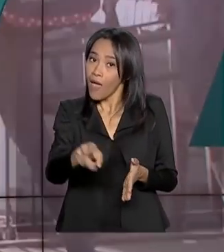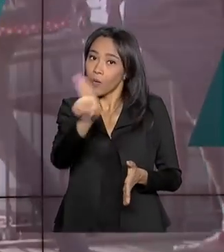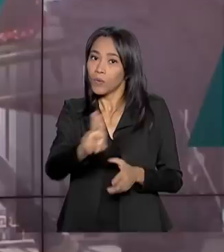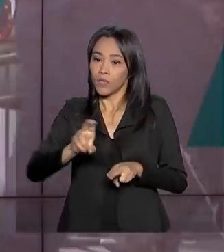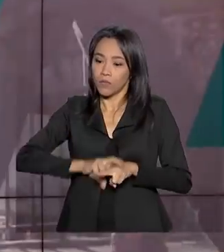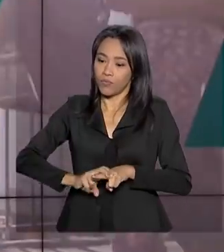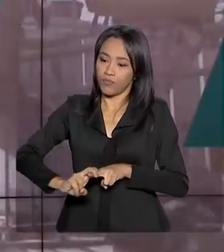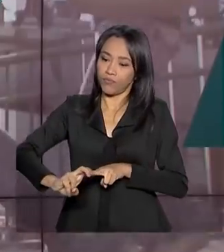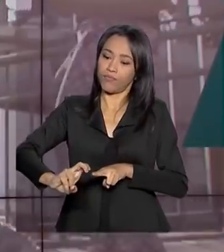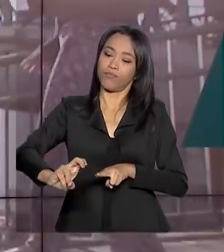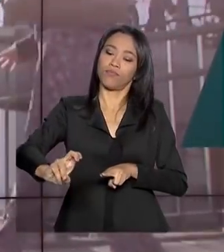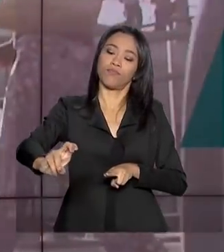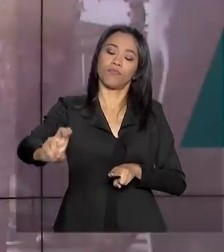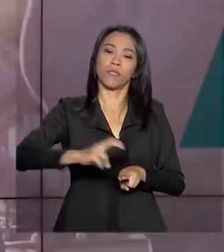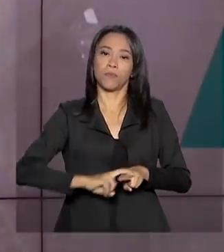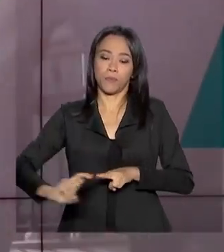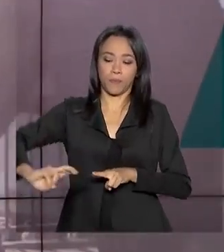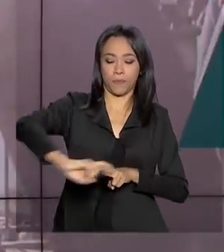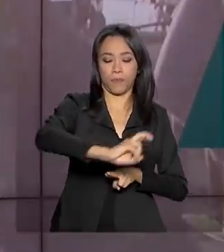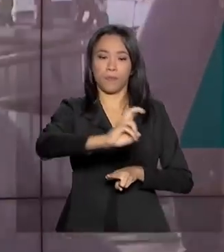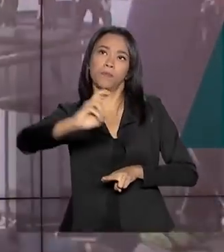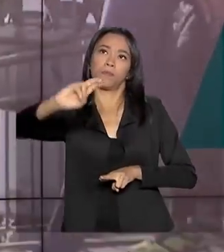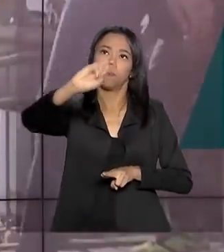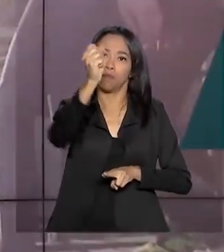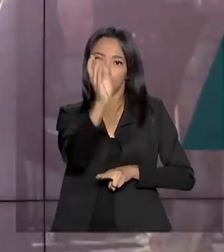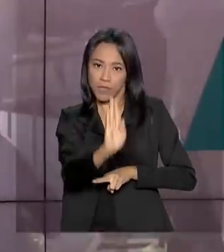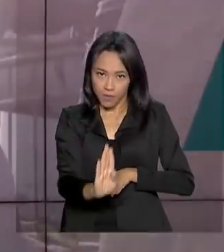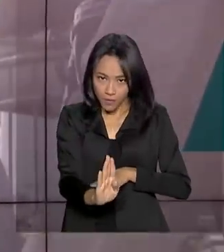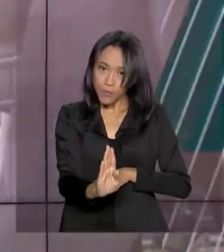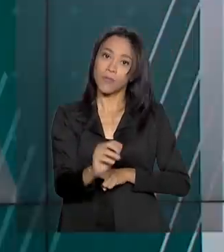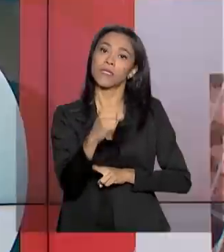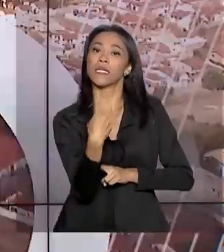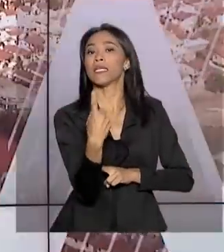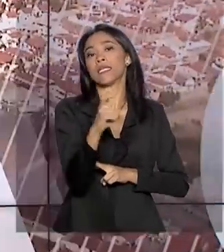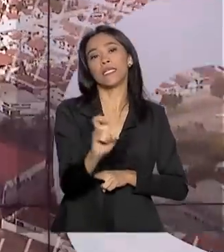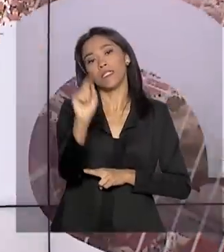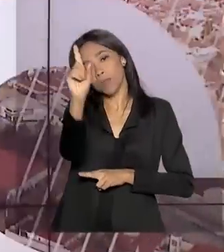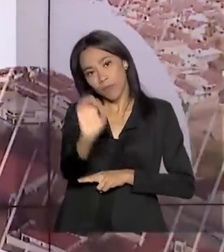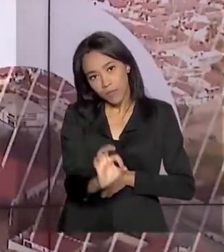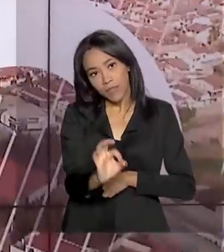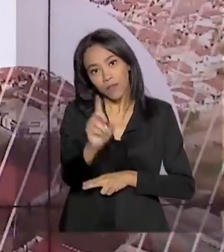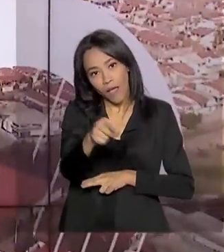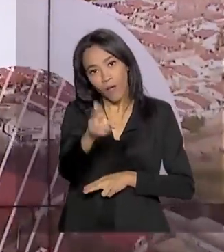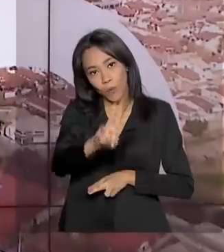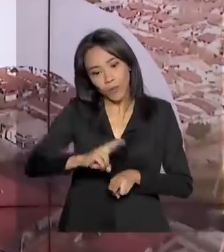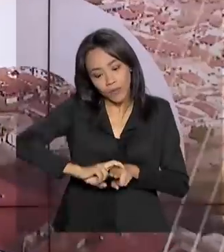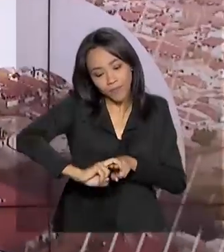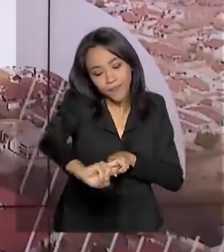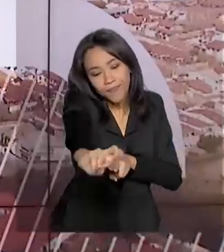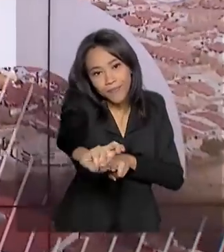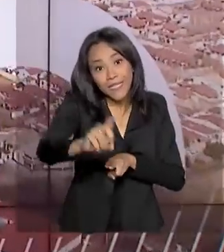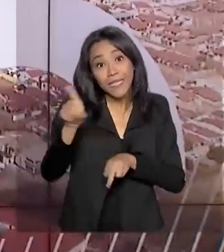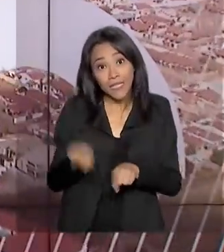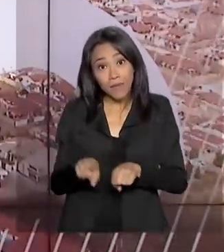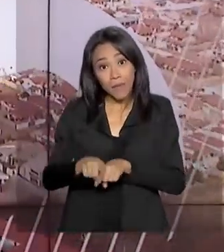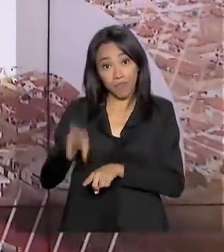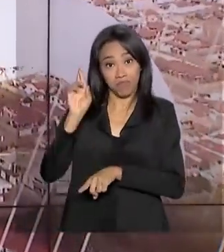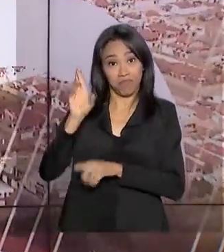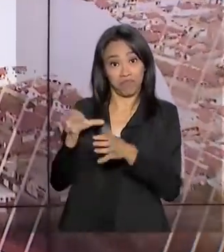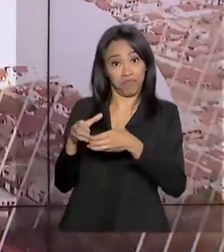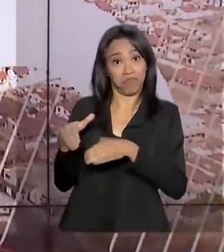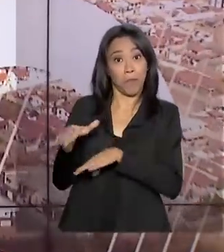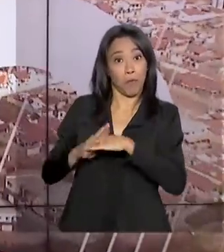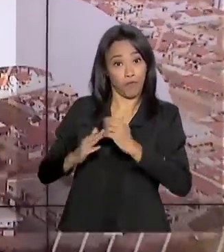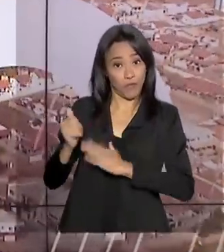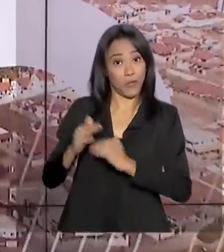ferrovias, que interligam quase todo o país. 15% das cargas passam pelos trilhos e pelas mãos de profissionais responsáveis por